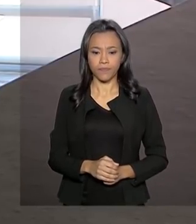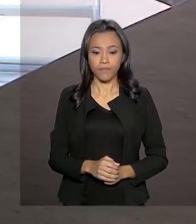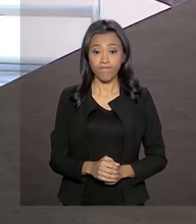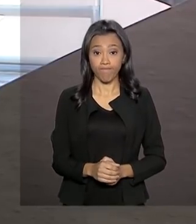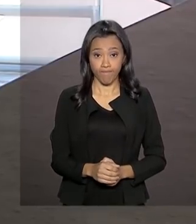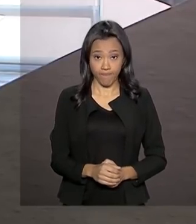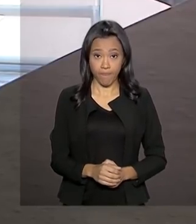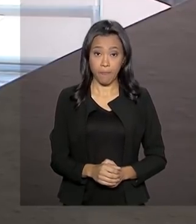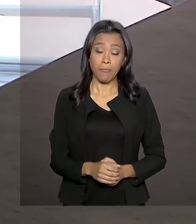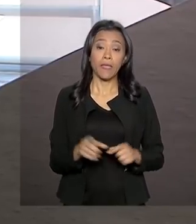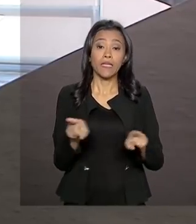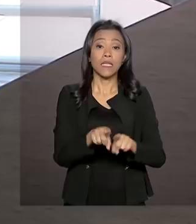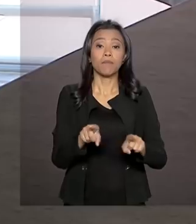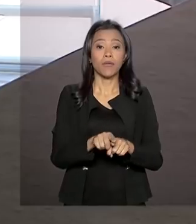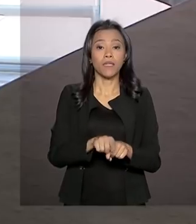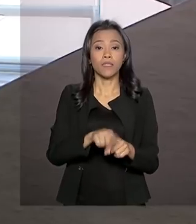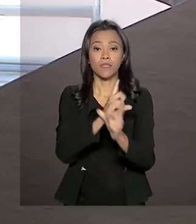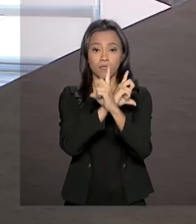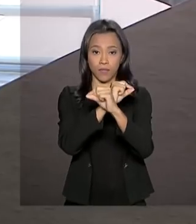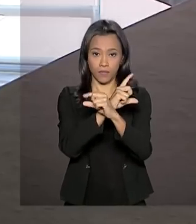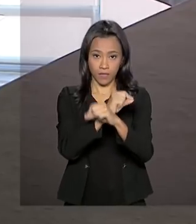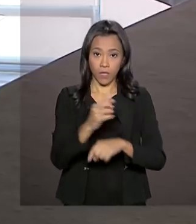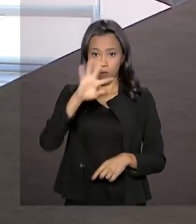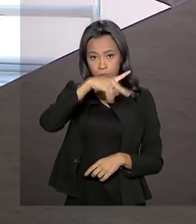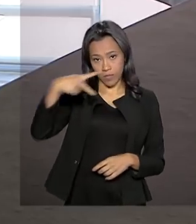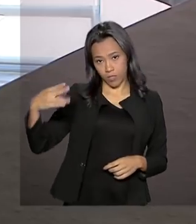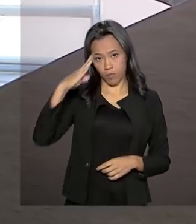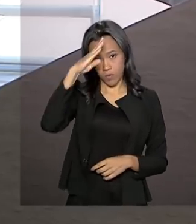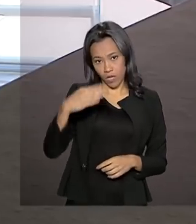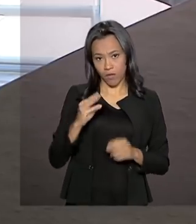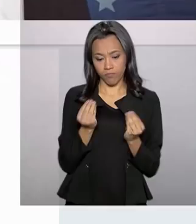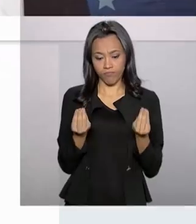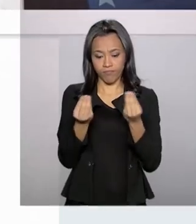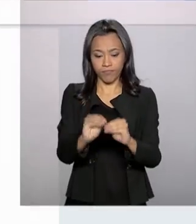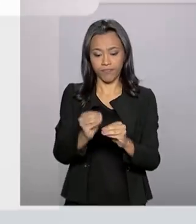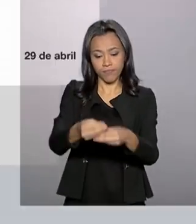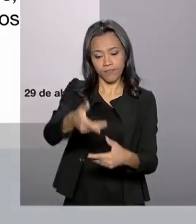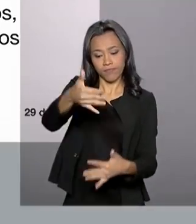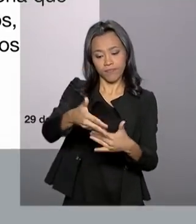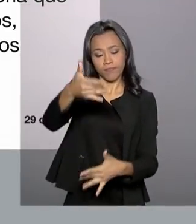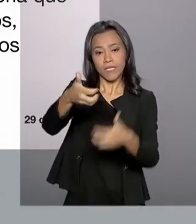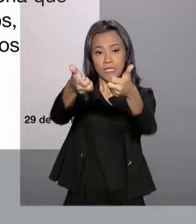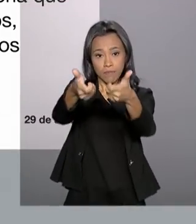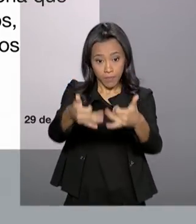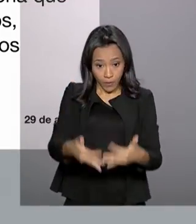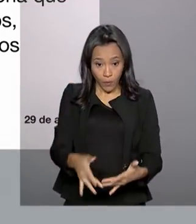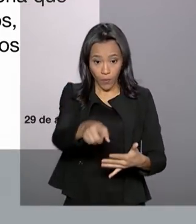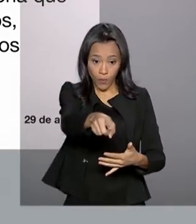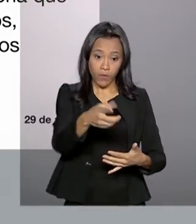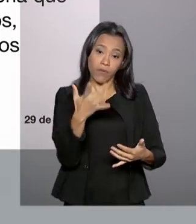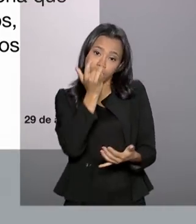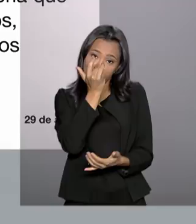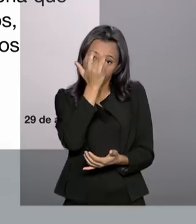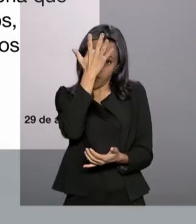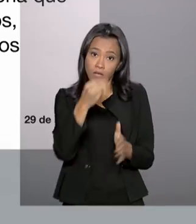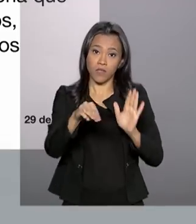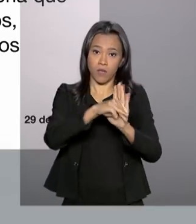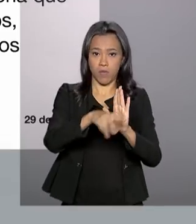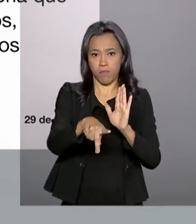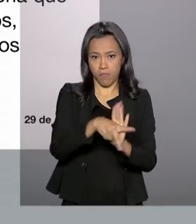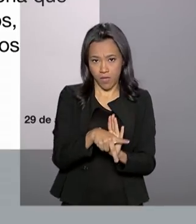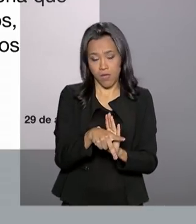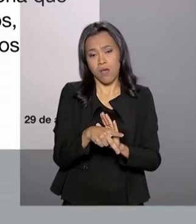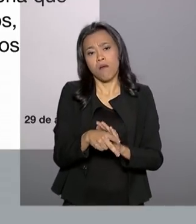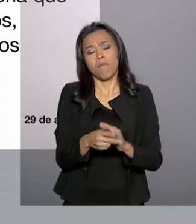E pelo Twitter, o presidente Jair Bolsonaro explicou que a medida provisória vai facilitar na geração de